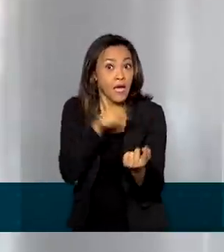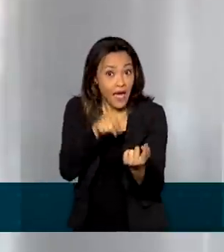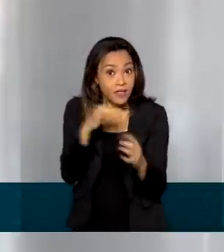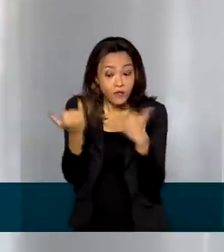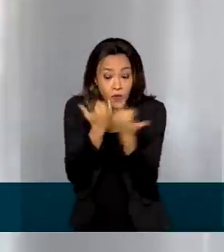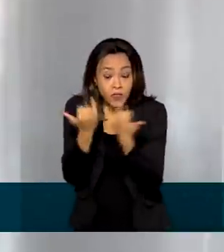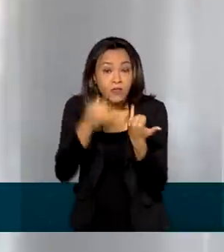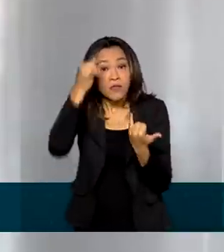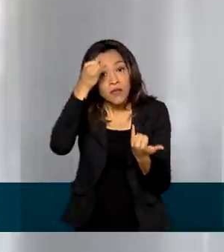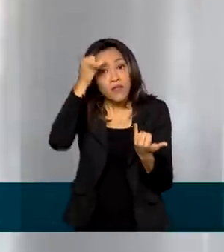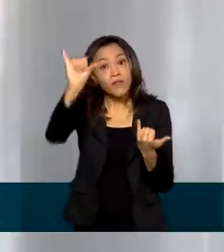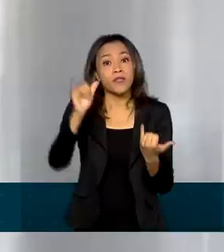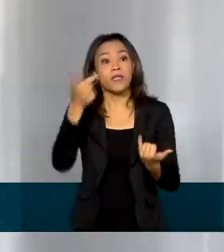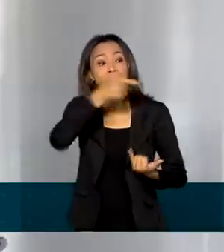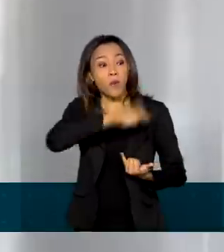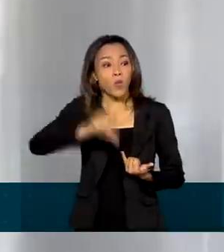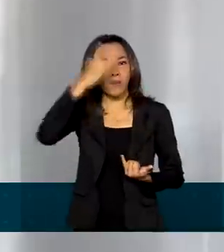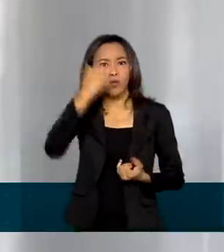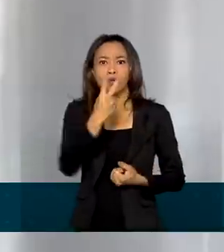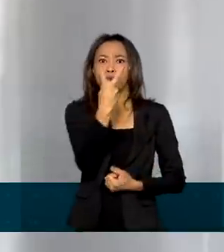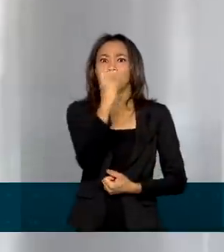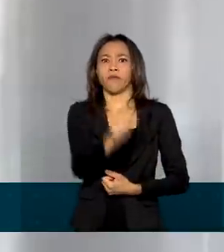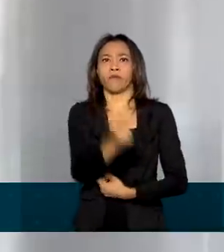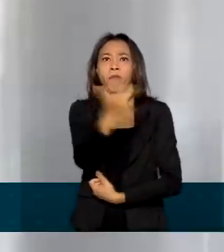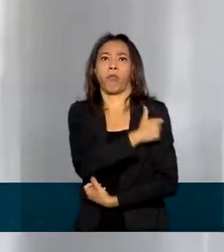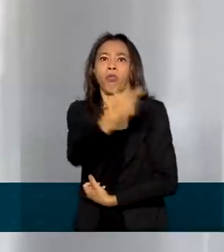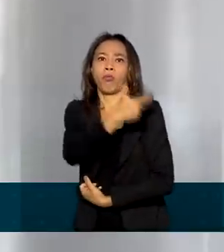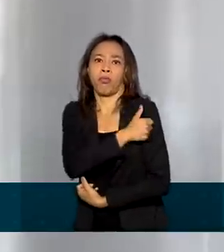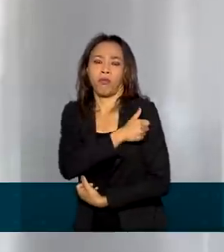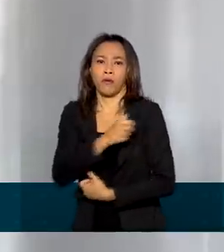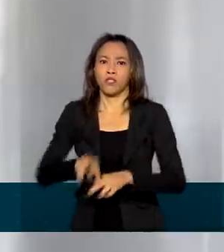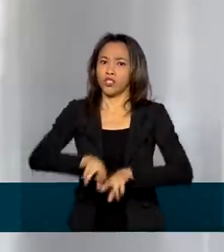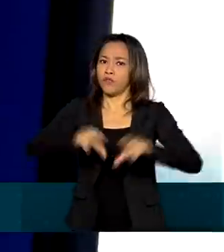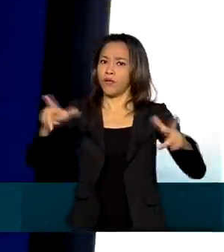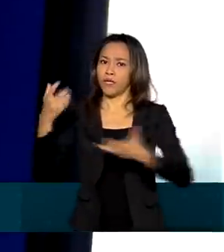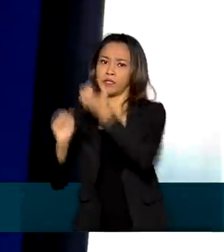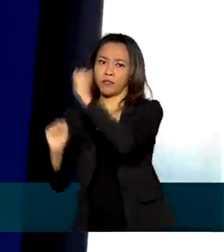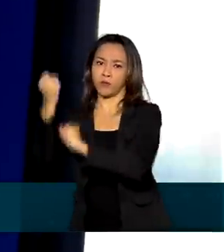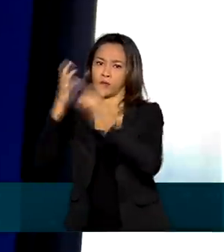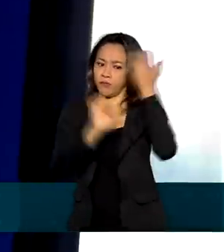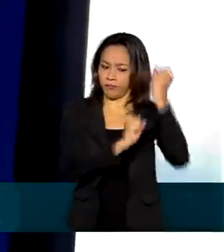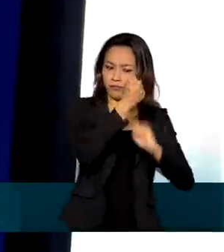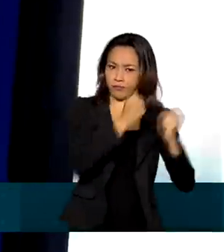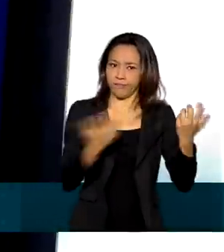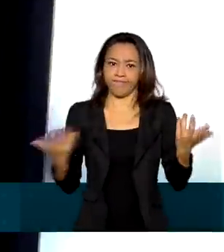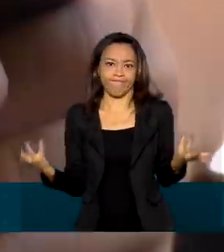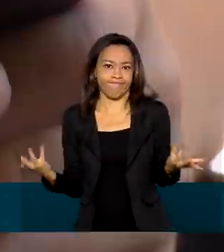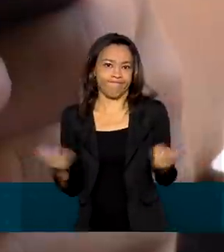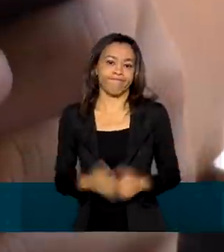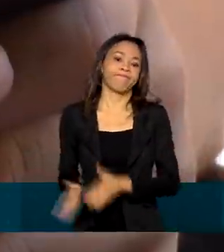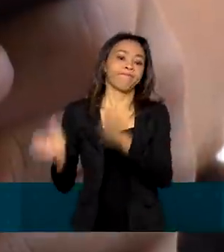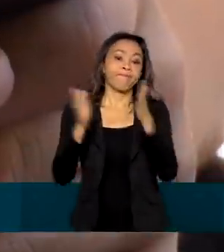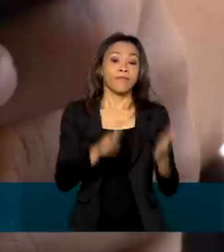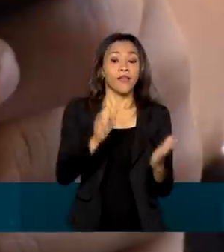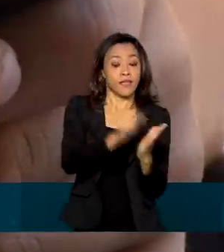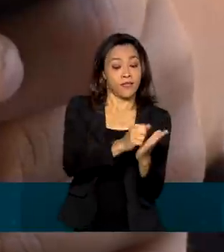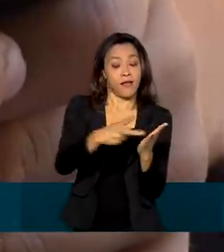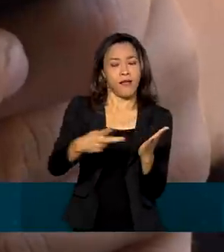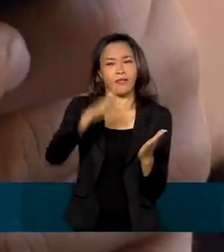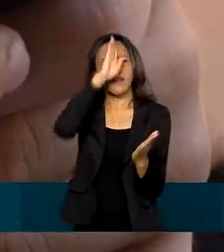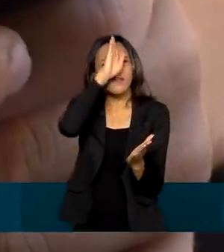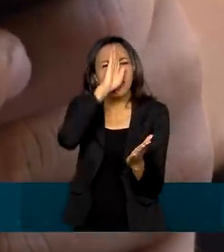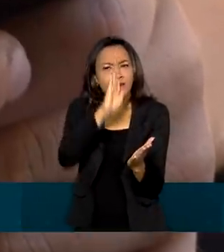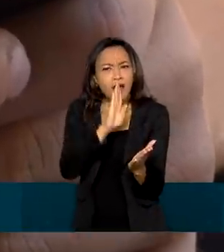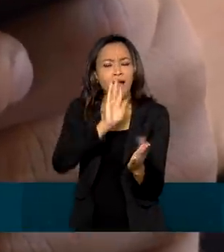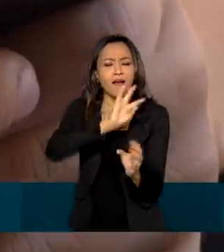evita, por exemplo, que uma pessoa tome duas doses de laboratórios diferentes. O aplicativo ConectSUS está disponível de graça